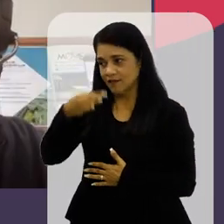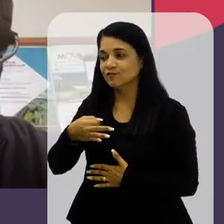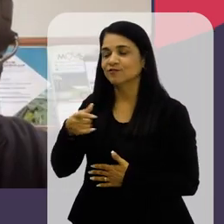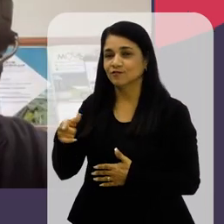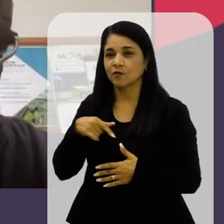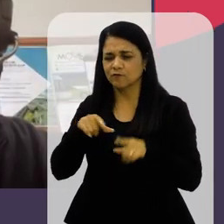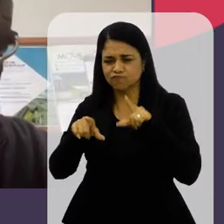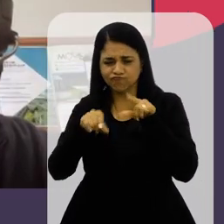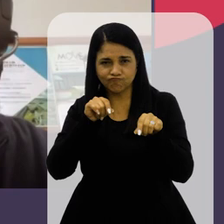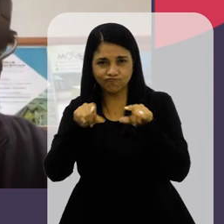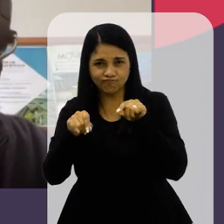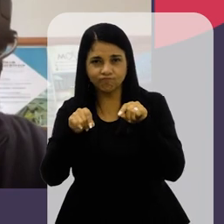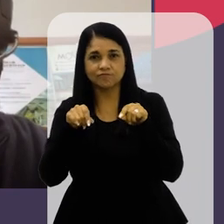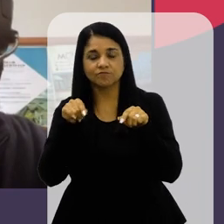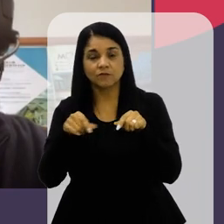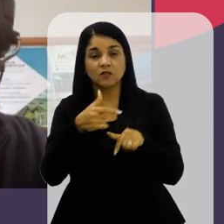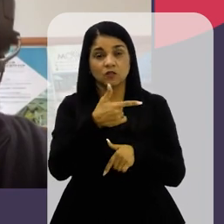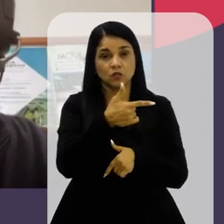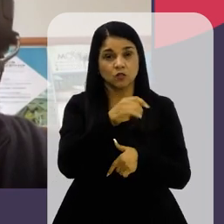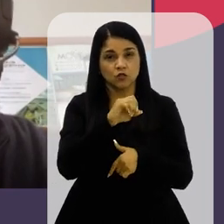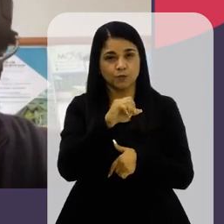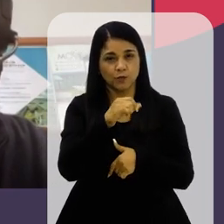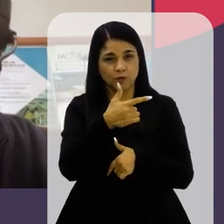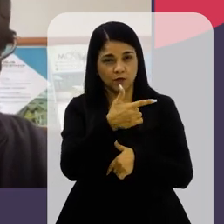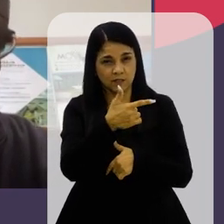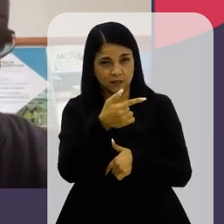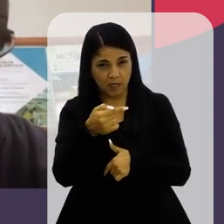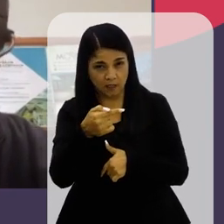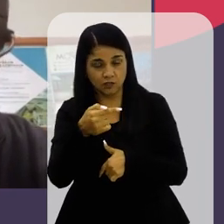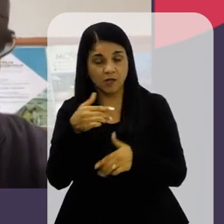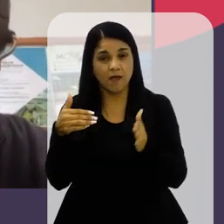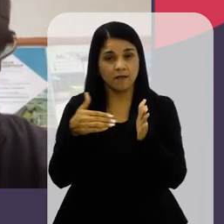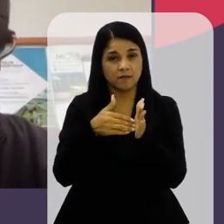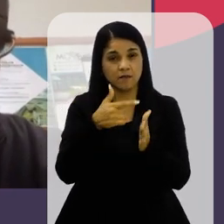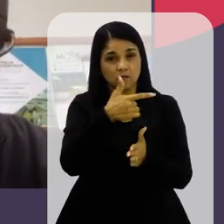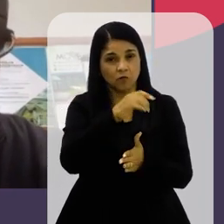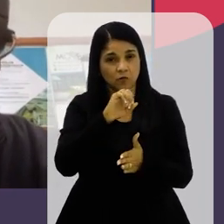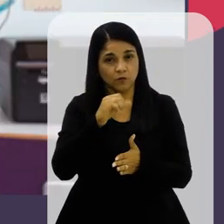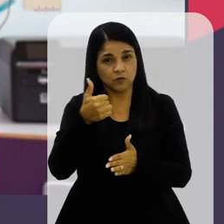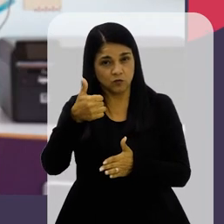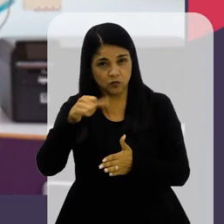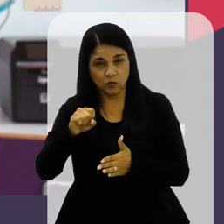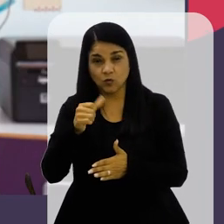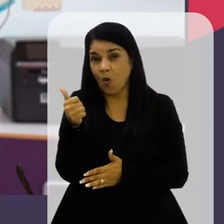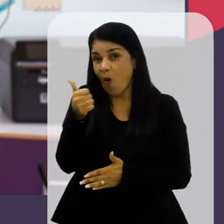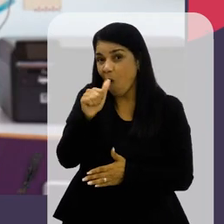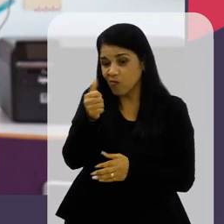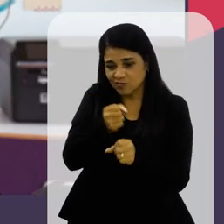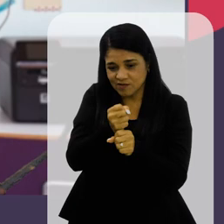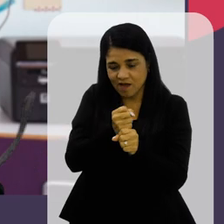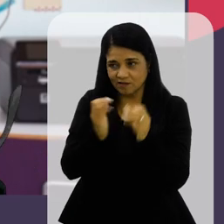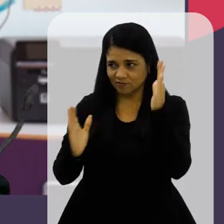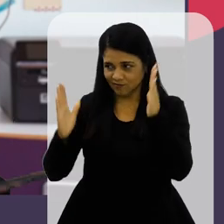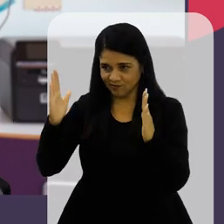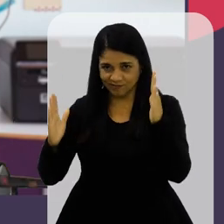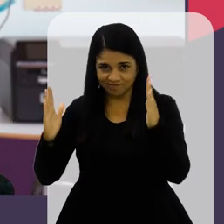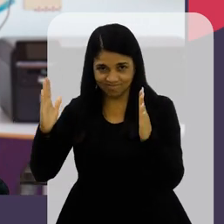Entendi Então vocês optaram Por esse recorte De 11 anos De 2007 A 2018